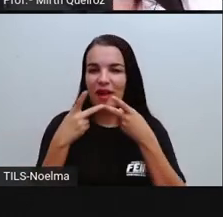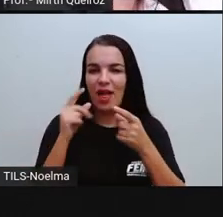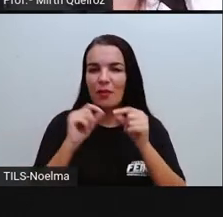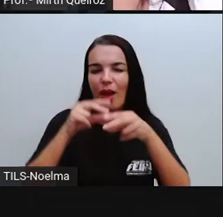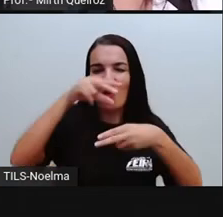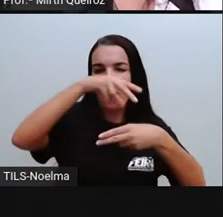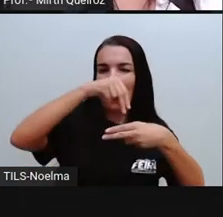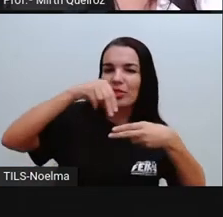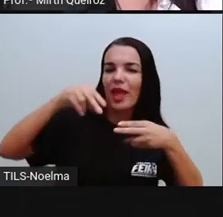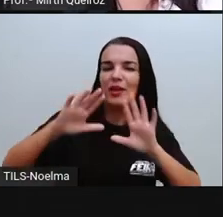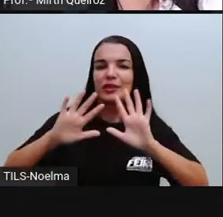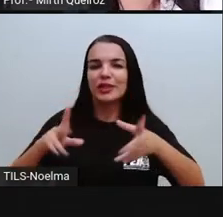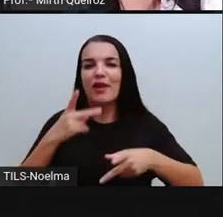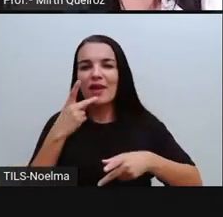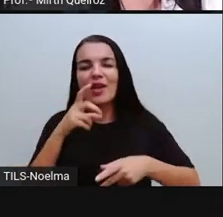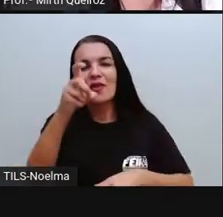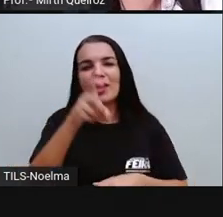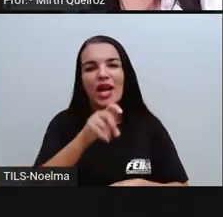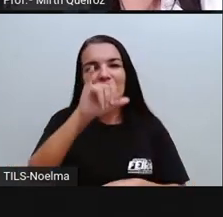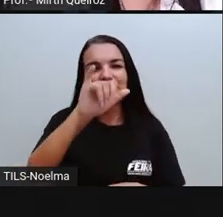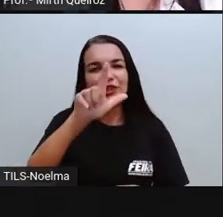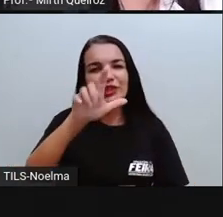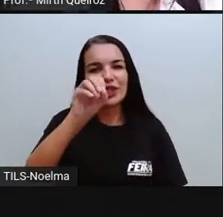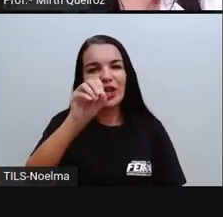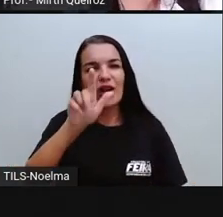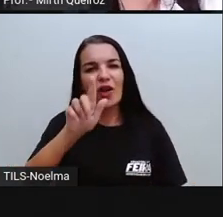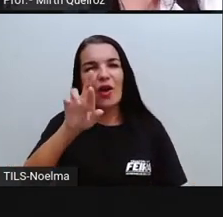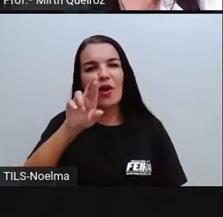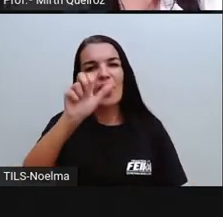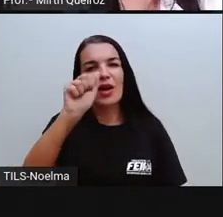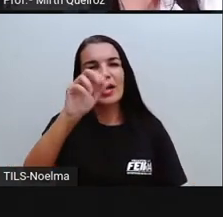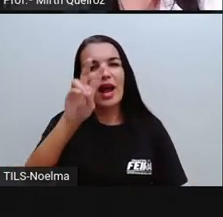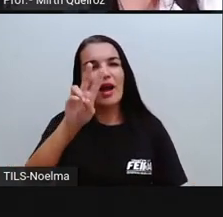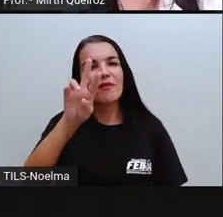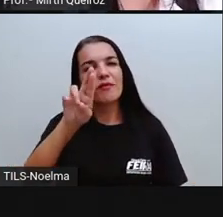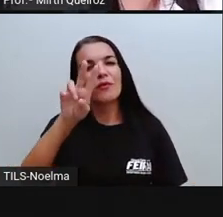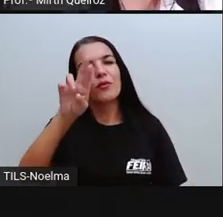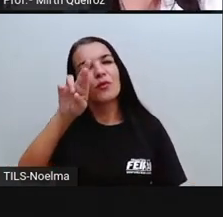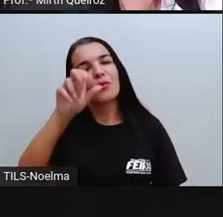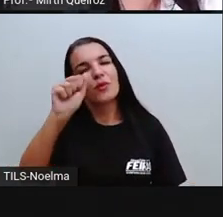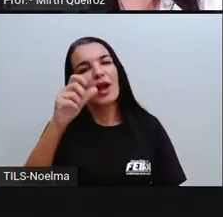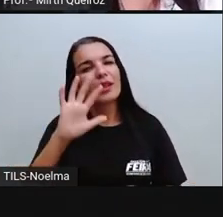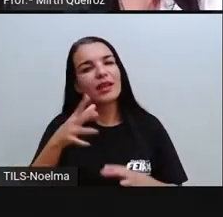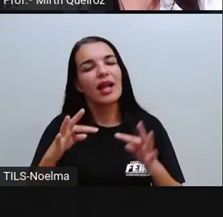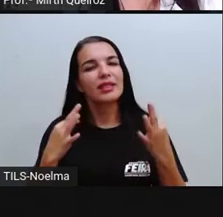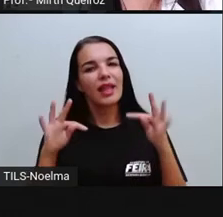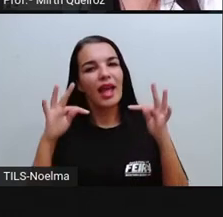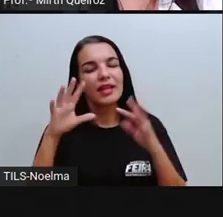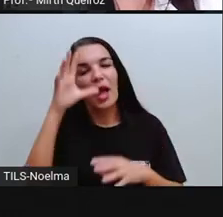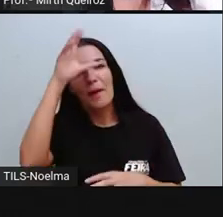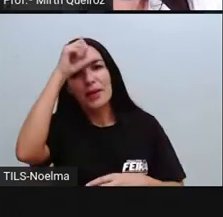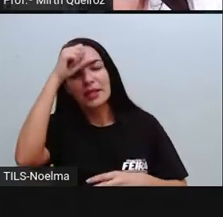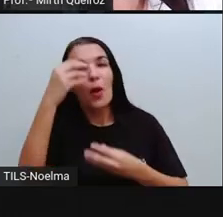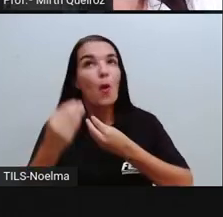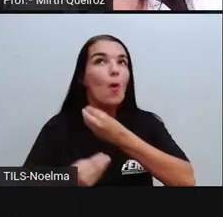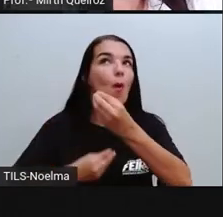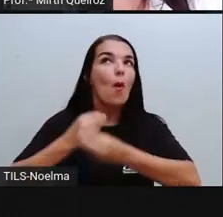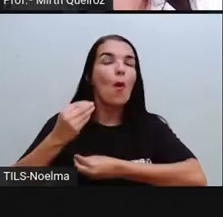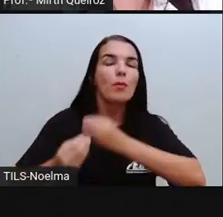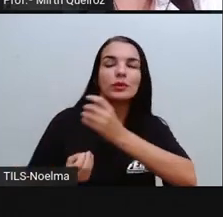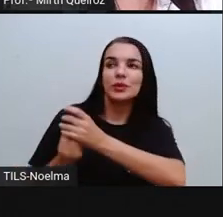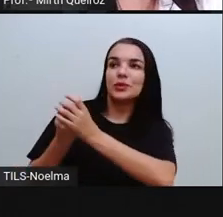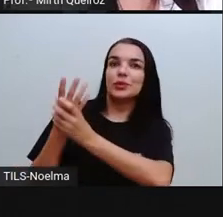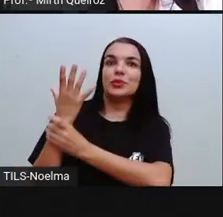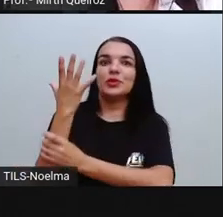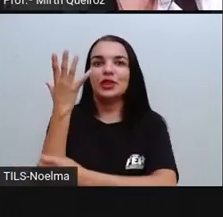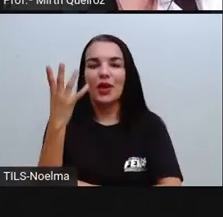cordel, a gente que já falou muito também sobre a técnica xilogravura, vocês aprenderam agora de onde veio